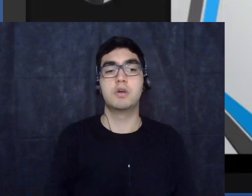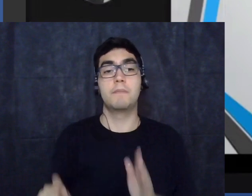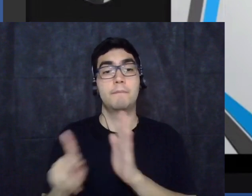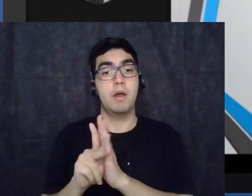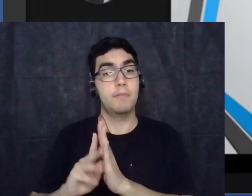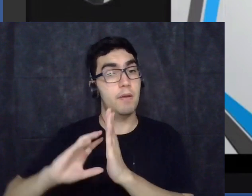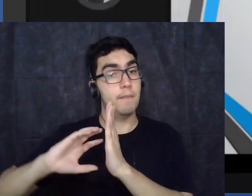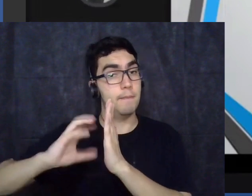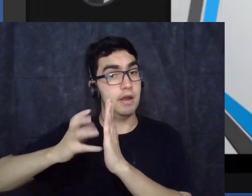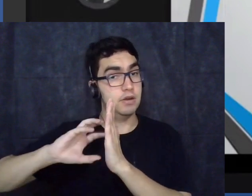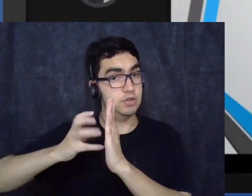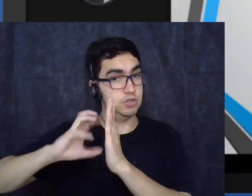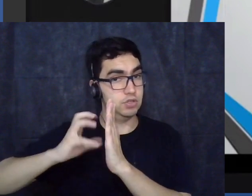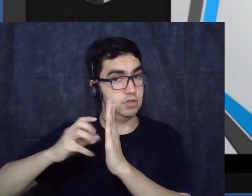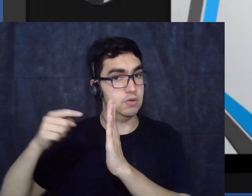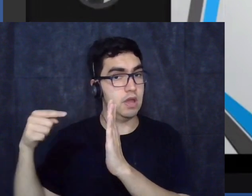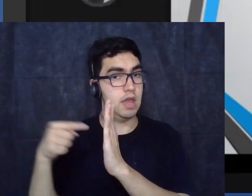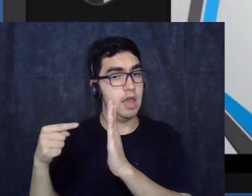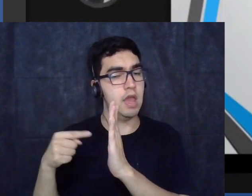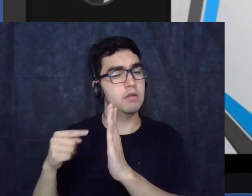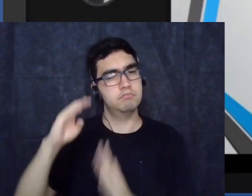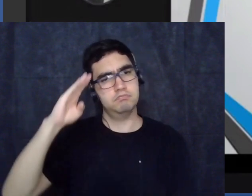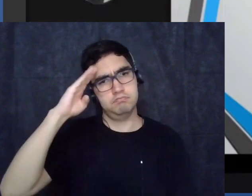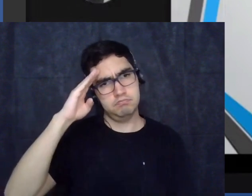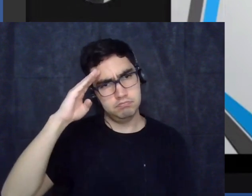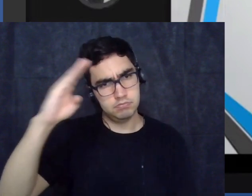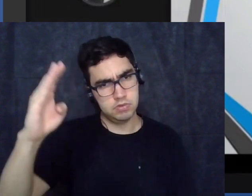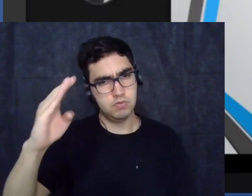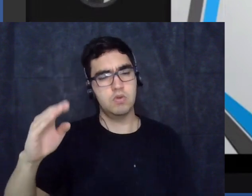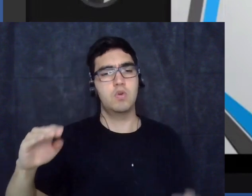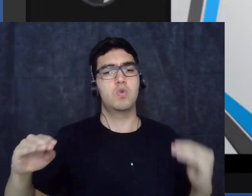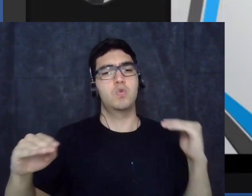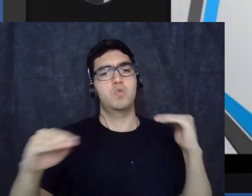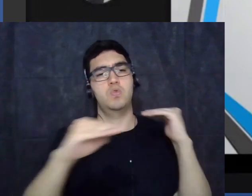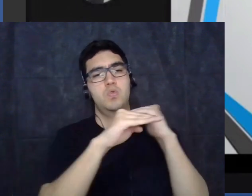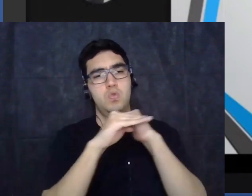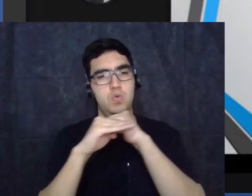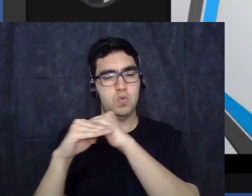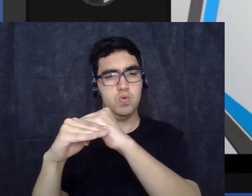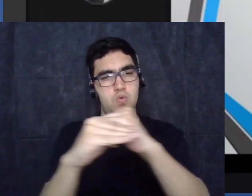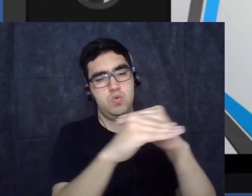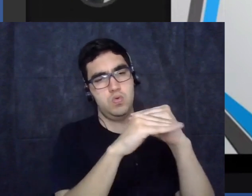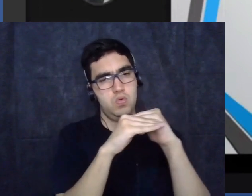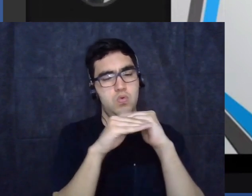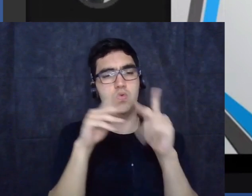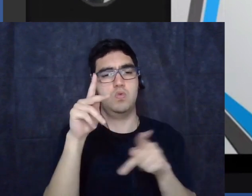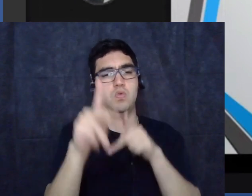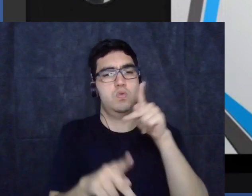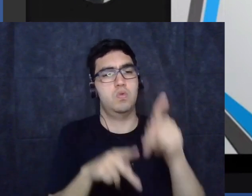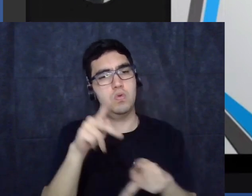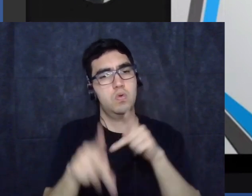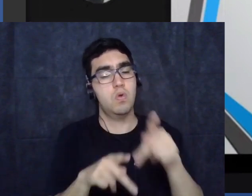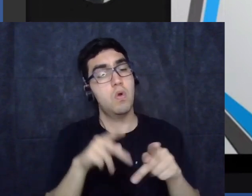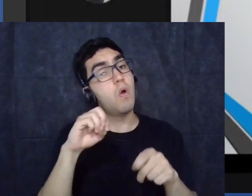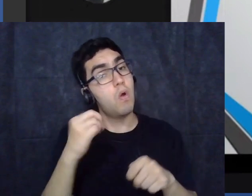seria o guardião do coletivo nacional ou racial